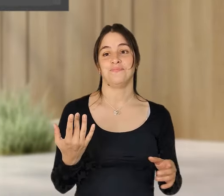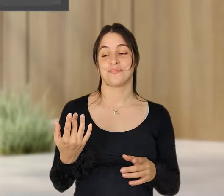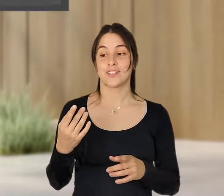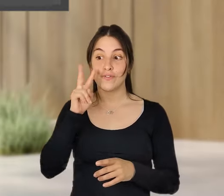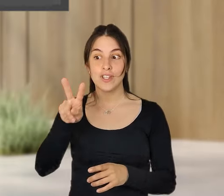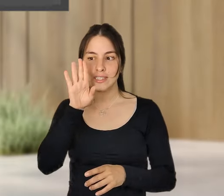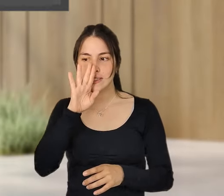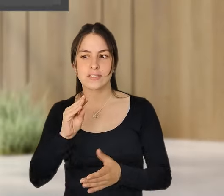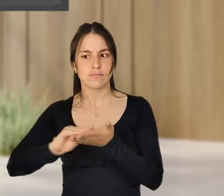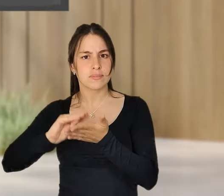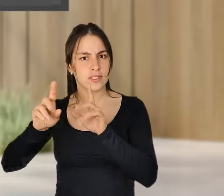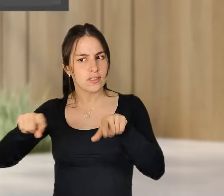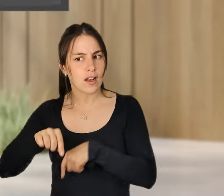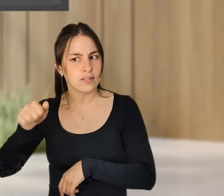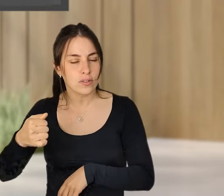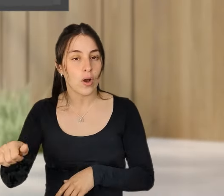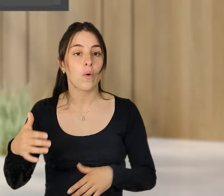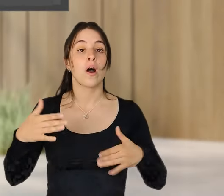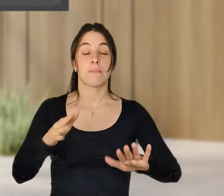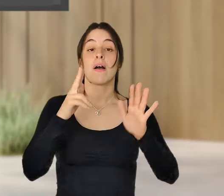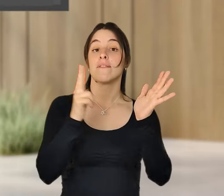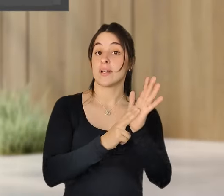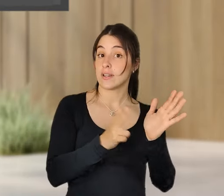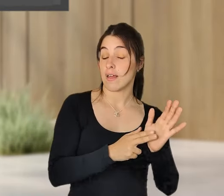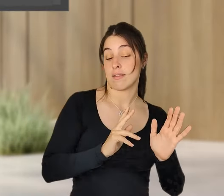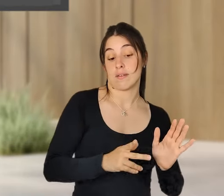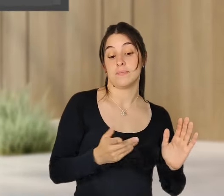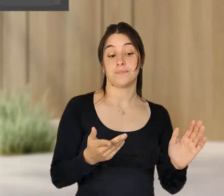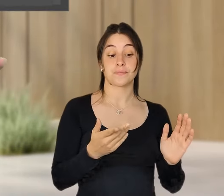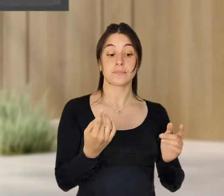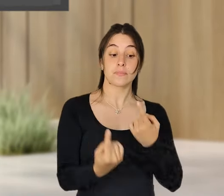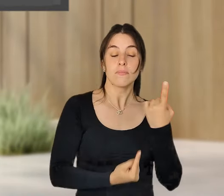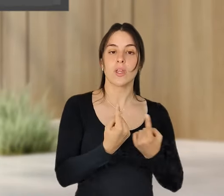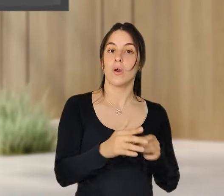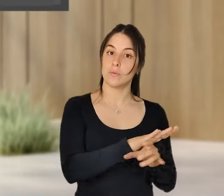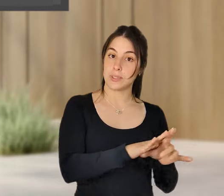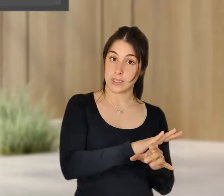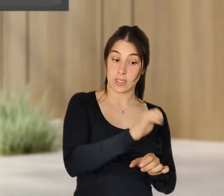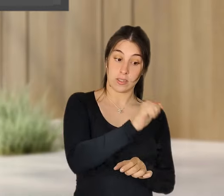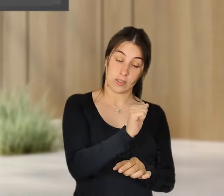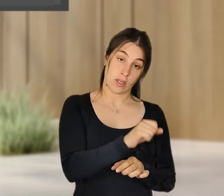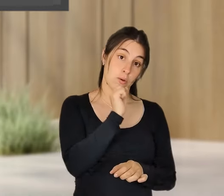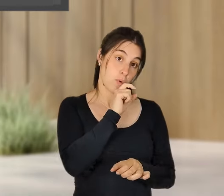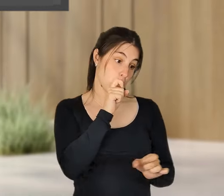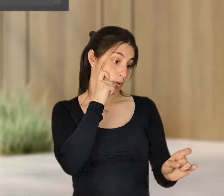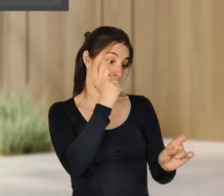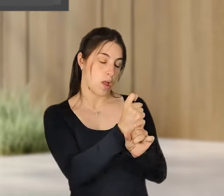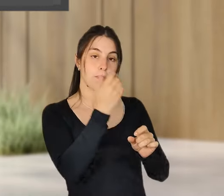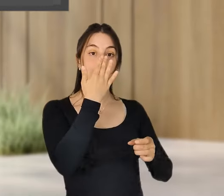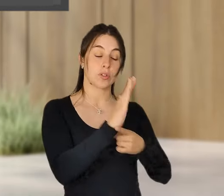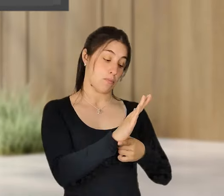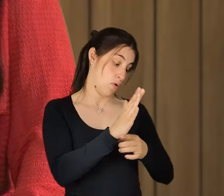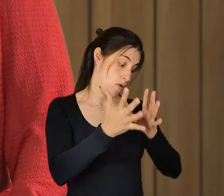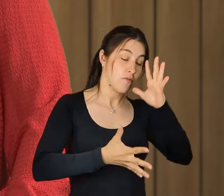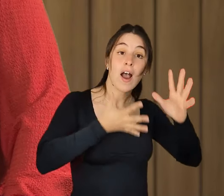quando estamos a ver. Mas a verdade é que se calhar em alguns setores isso pode ser, se calhar na fábrica isso